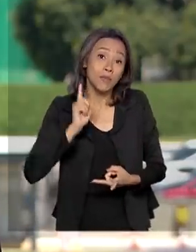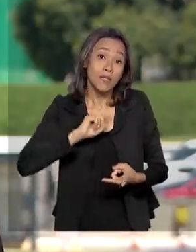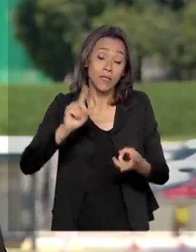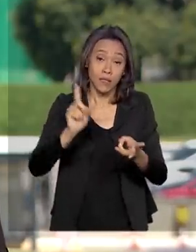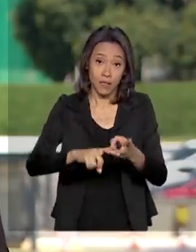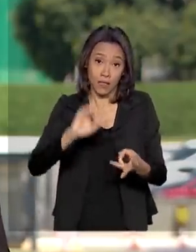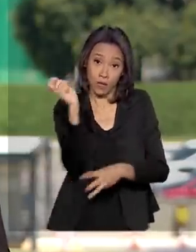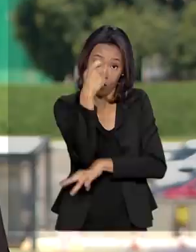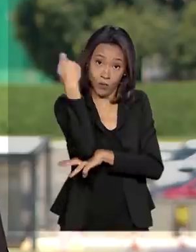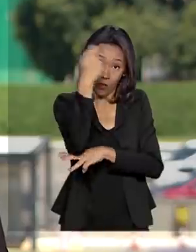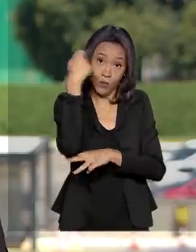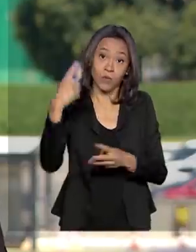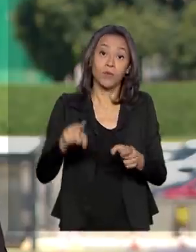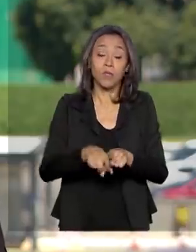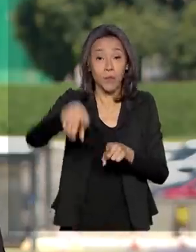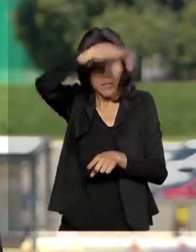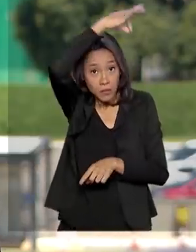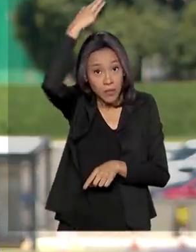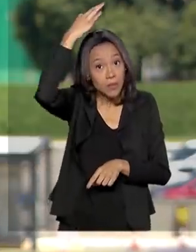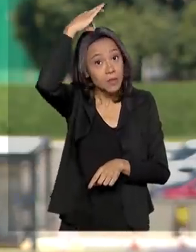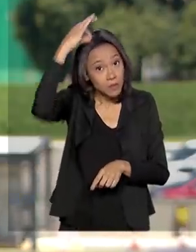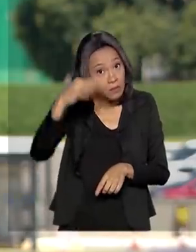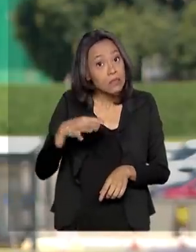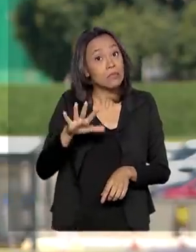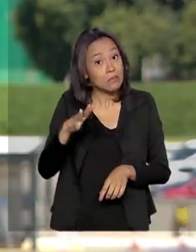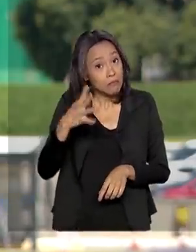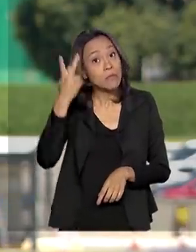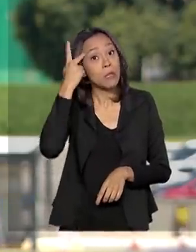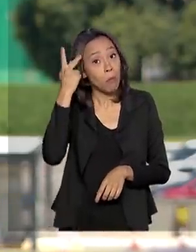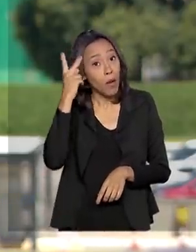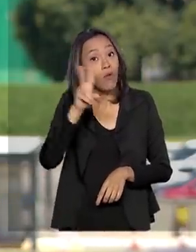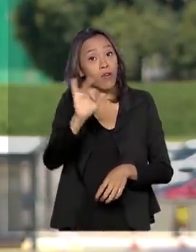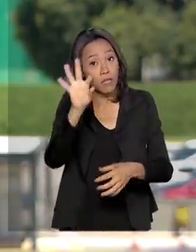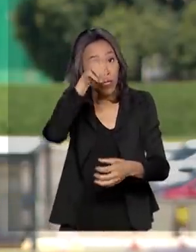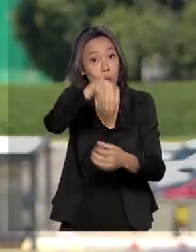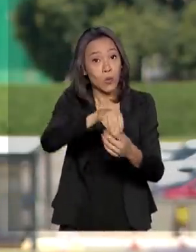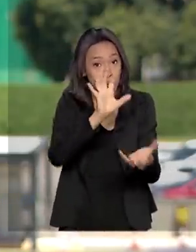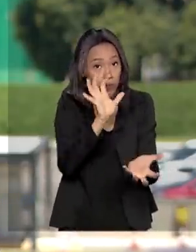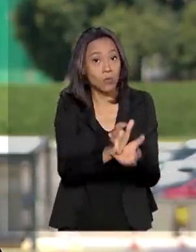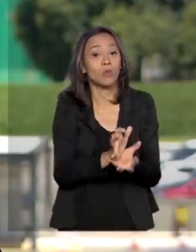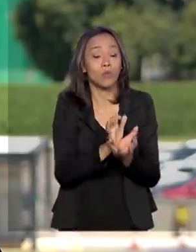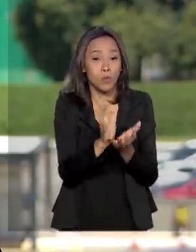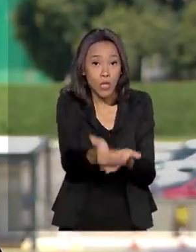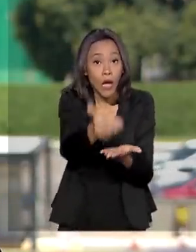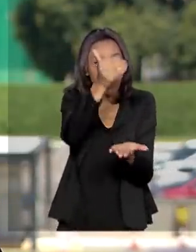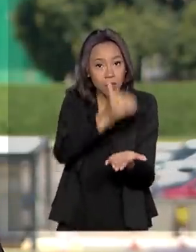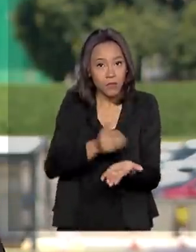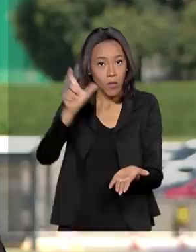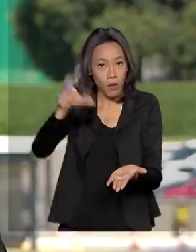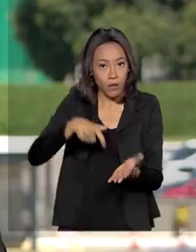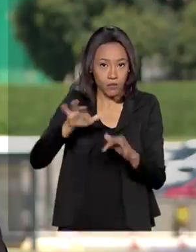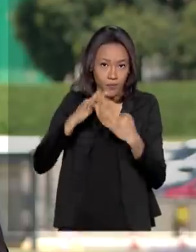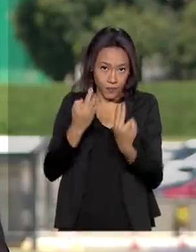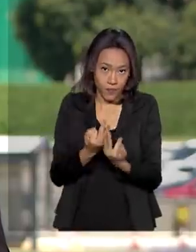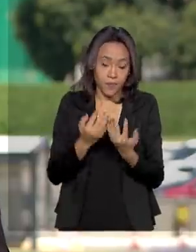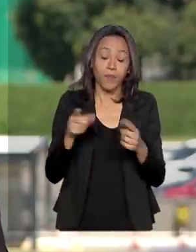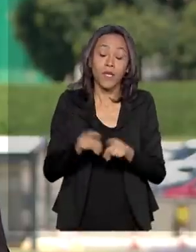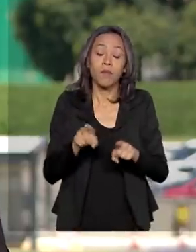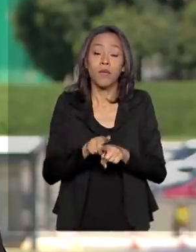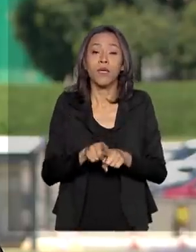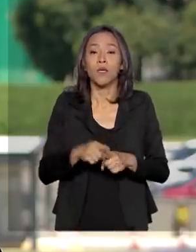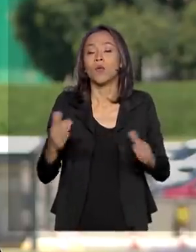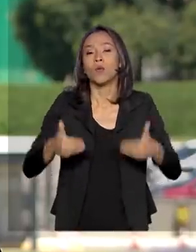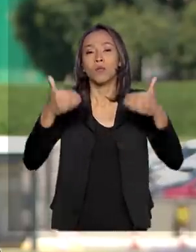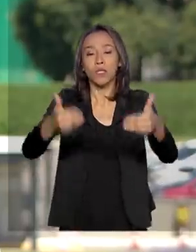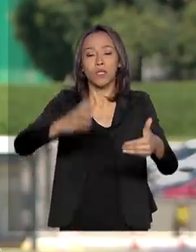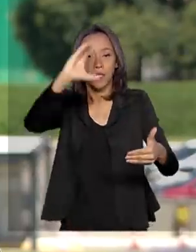Espírito Santo. Provavelmente, São Paulo deverá ser incluído nessa antecipação. O Ministério da Cidadania também autorizou o